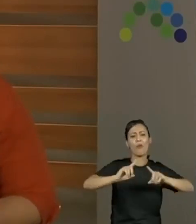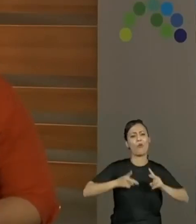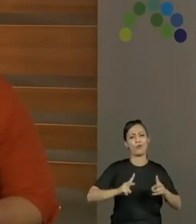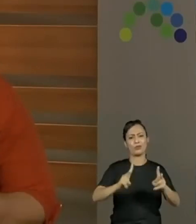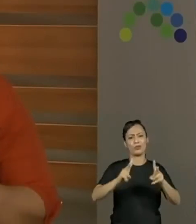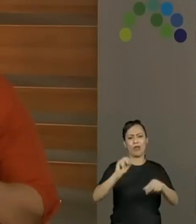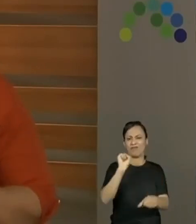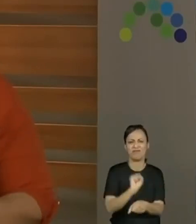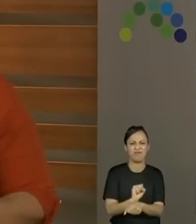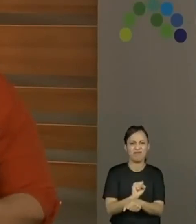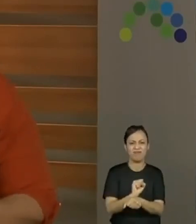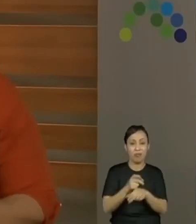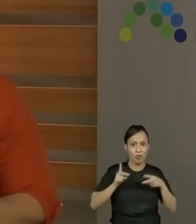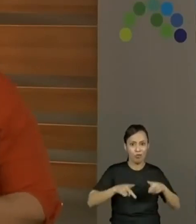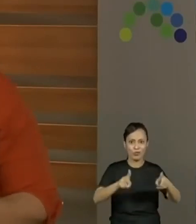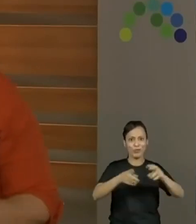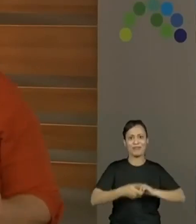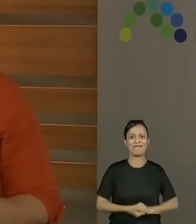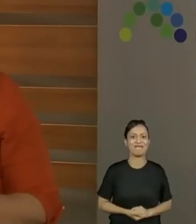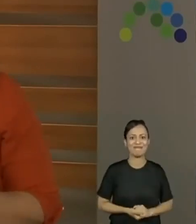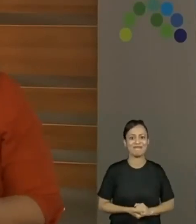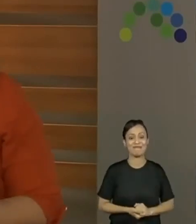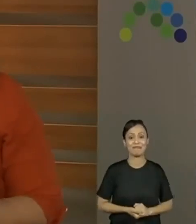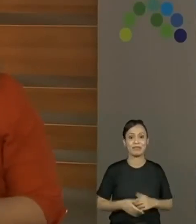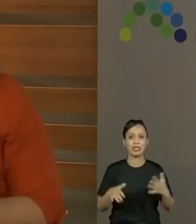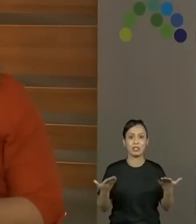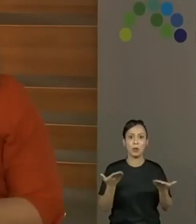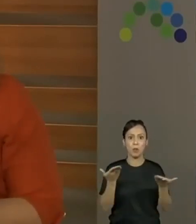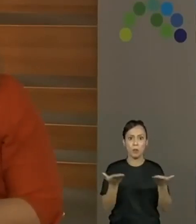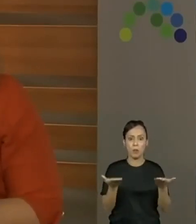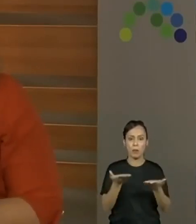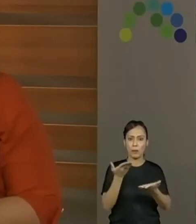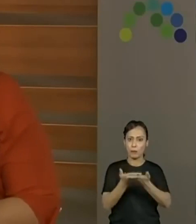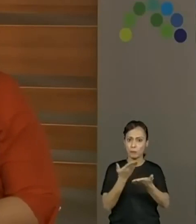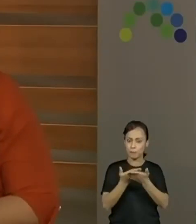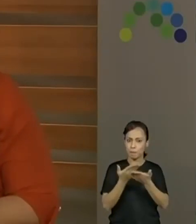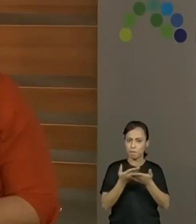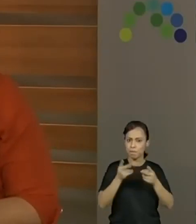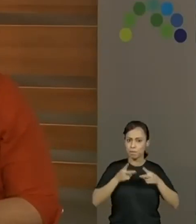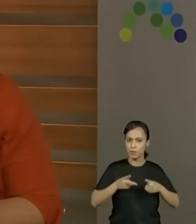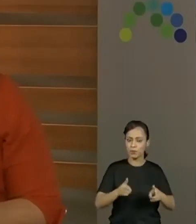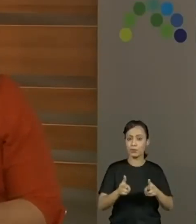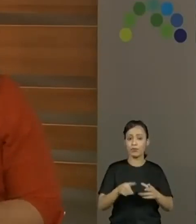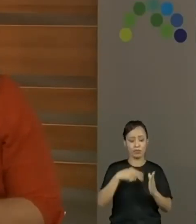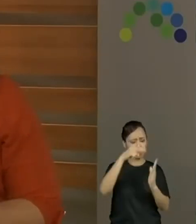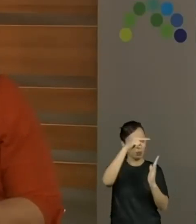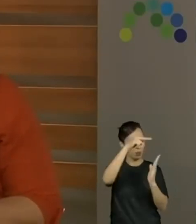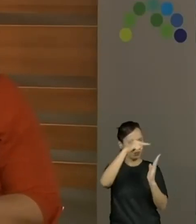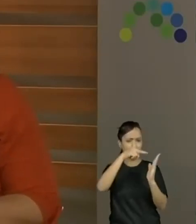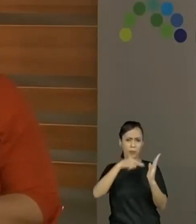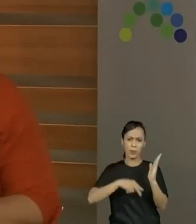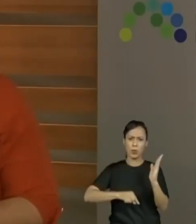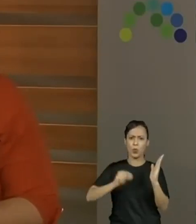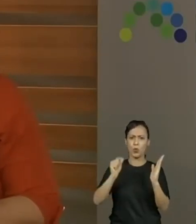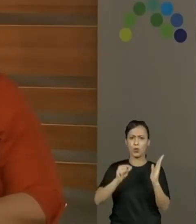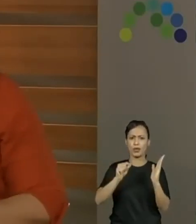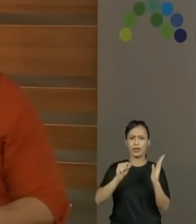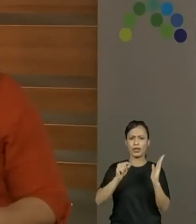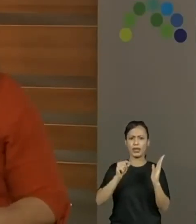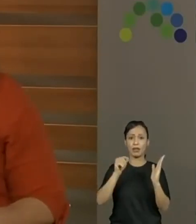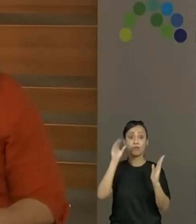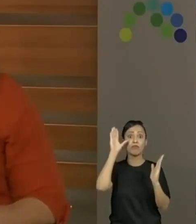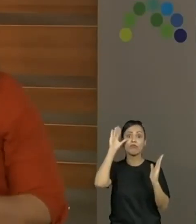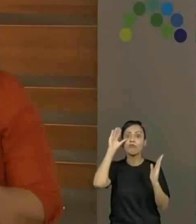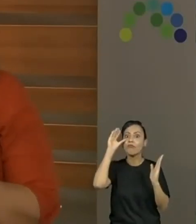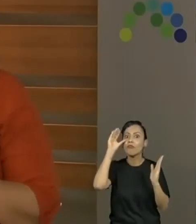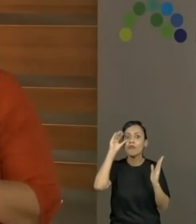nossa cultura. Para terminar, né, faltou esse pedacinho da primeira parte, vou ler para vocês uma curiosidade, bem